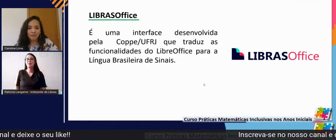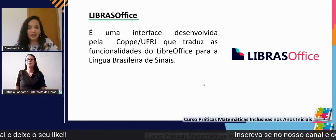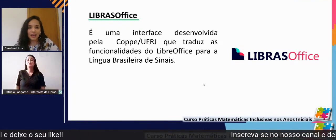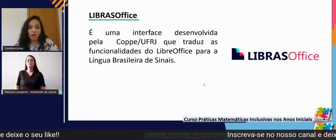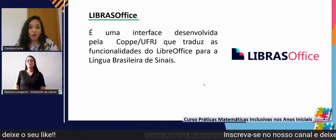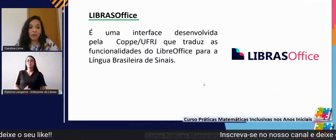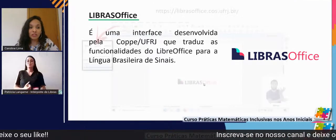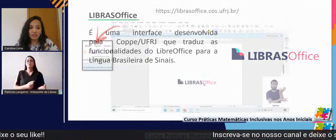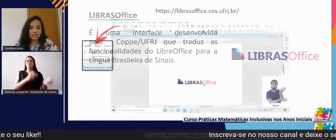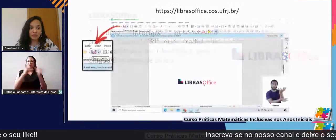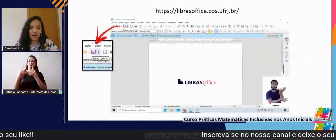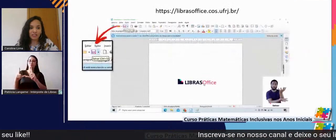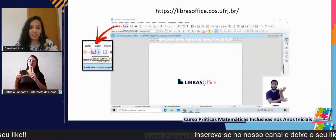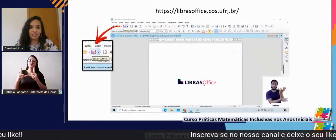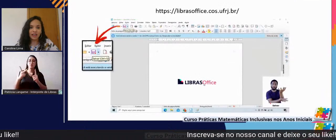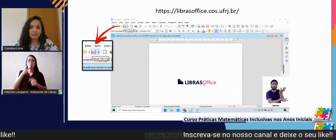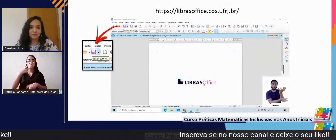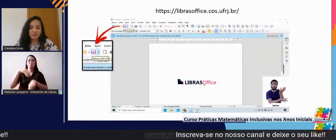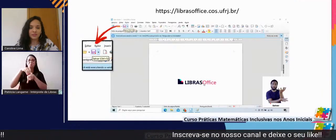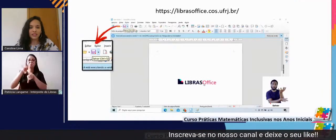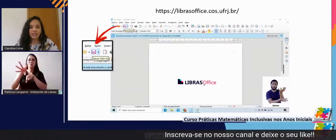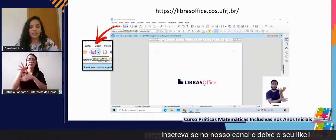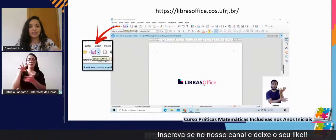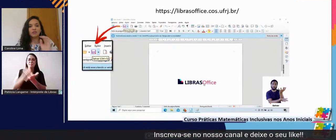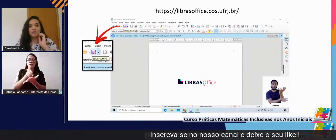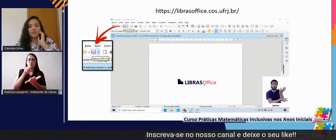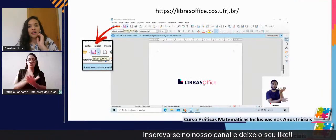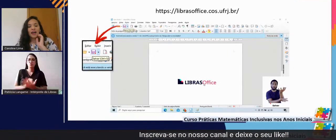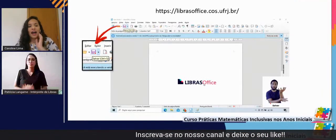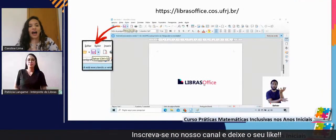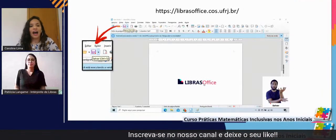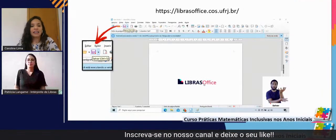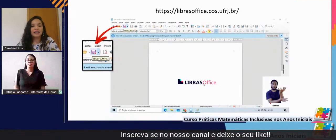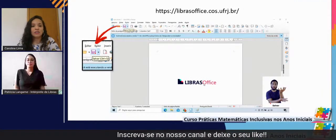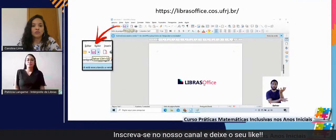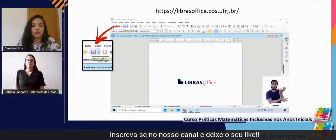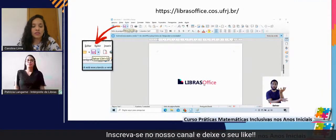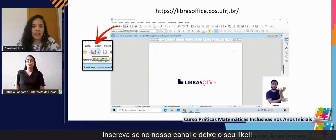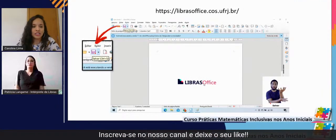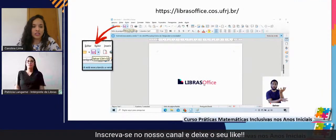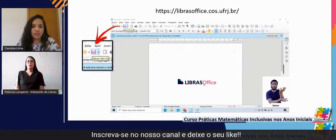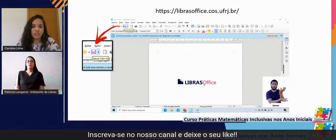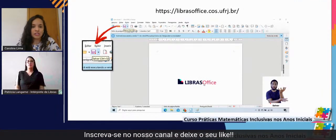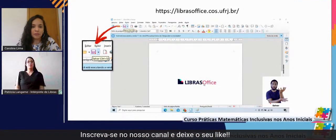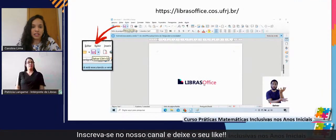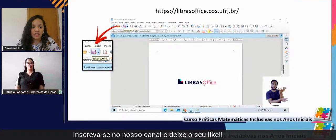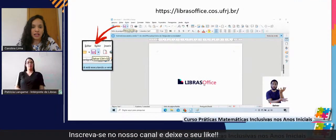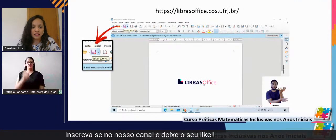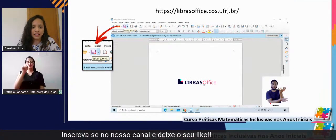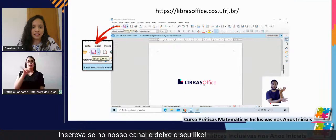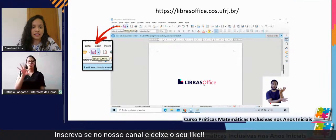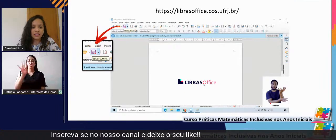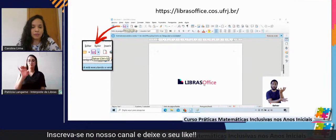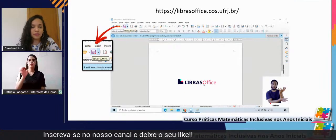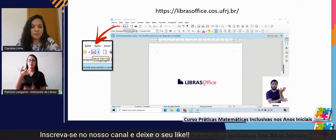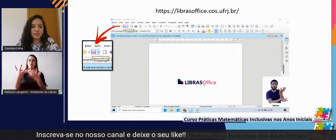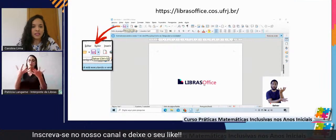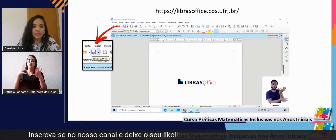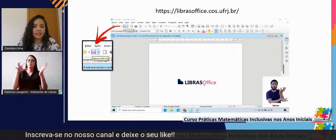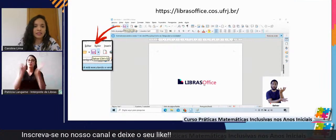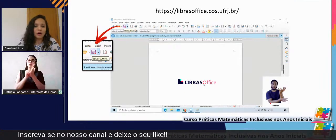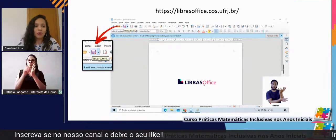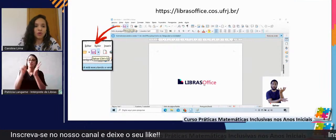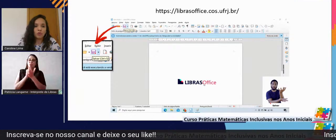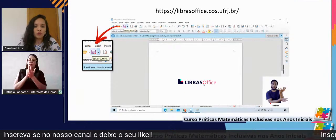tela eu recomendo que vocês baixem tá então aqui o site se vocês quiserem baixar tá ali em cima